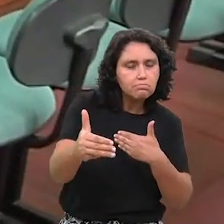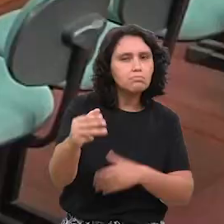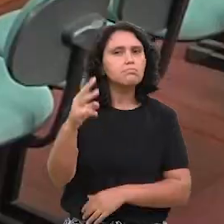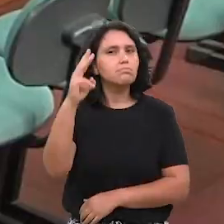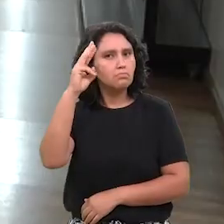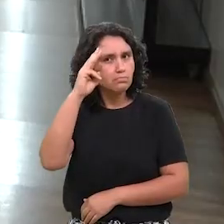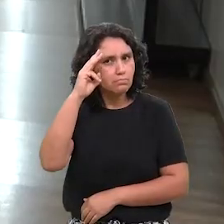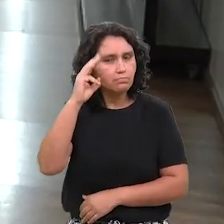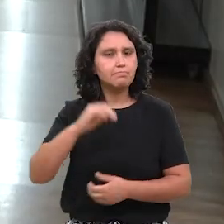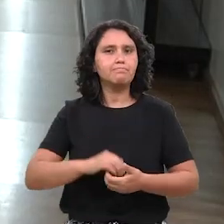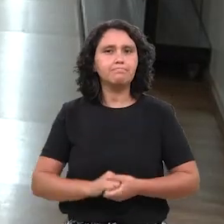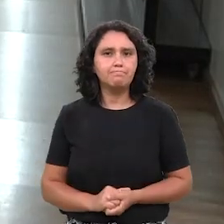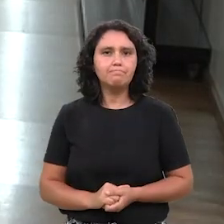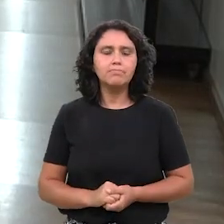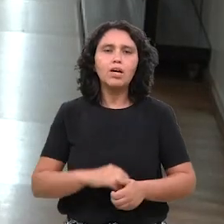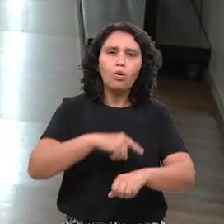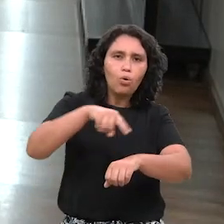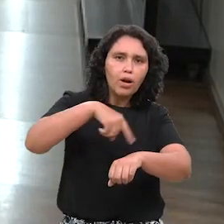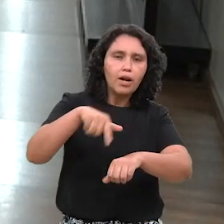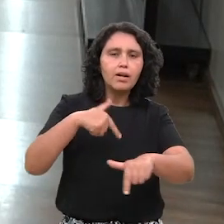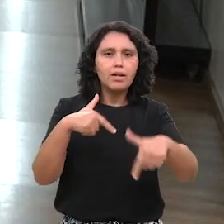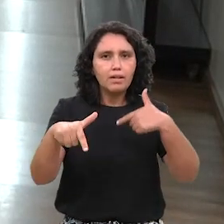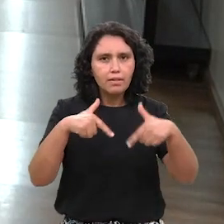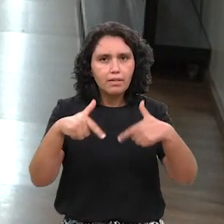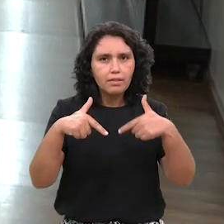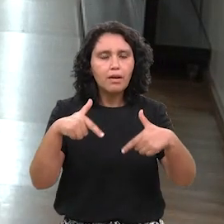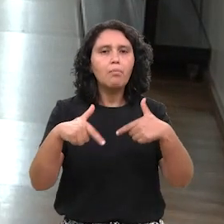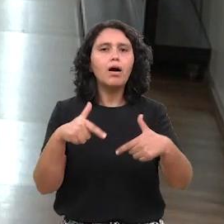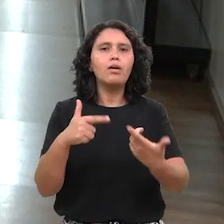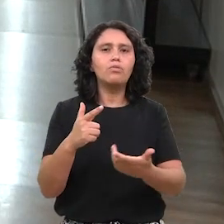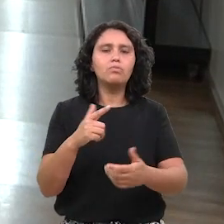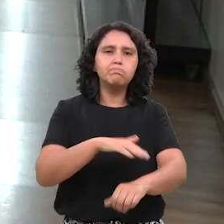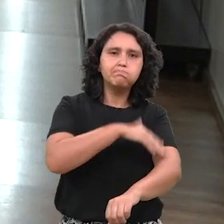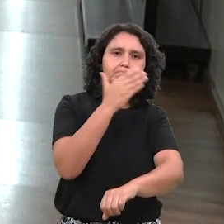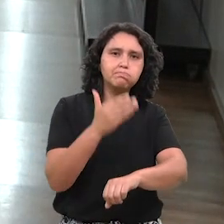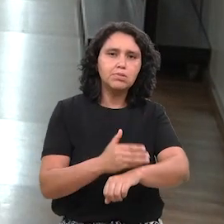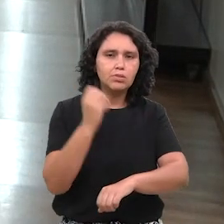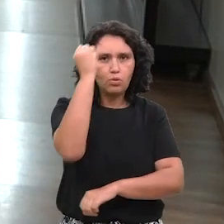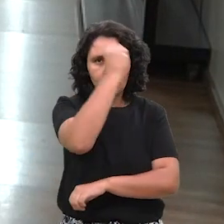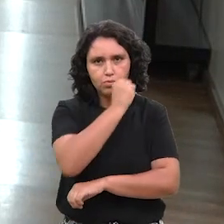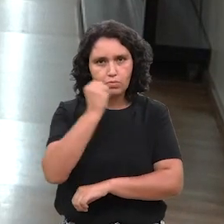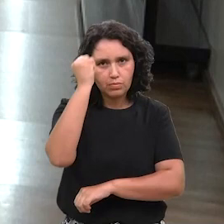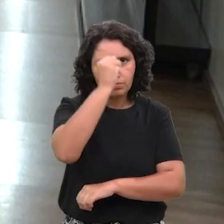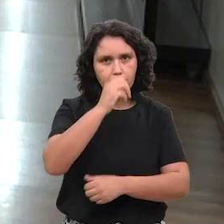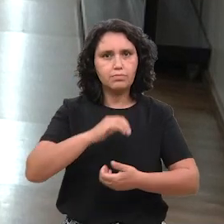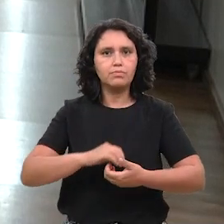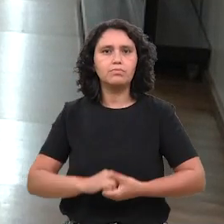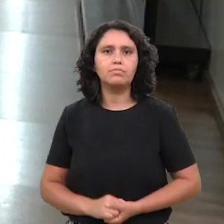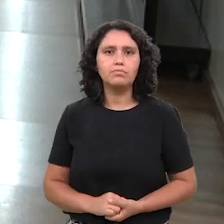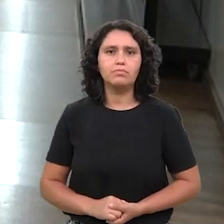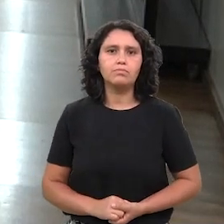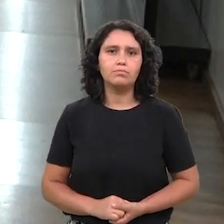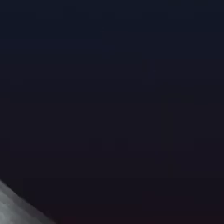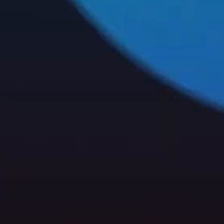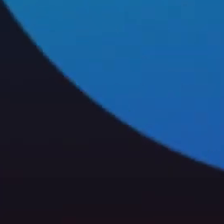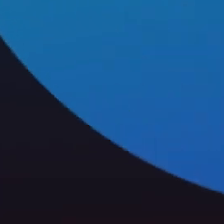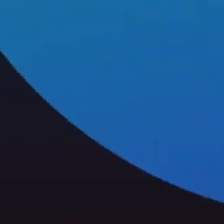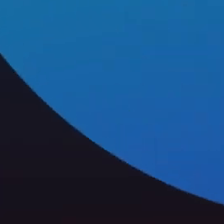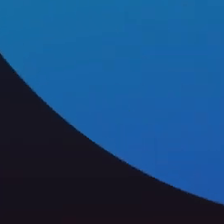ordinárias, agora sempre nas terças-feiras. Nesses dias, os trabalhos da Casa serão em turno integral.